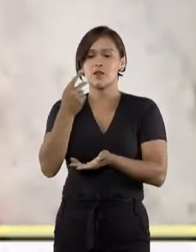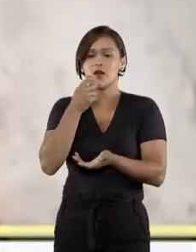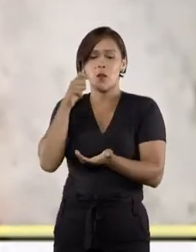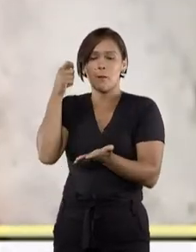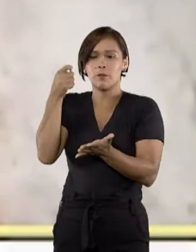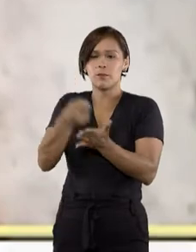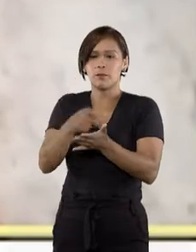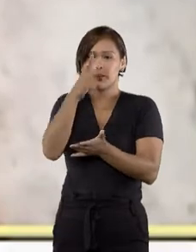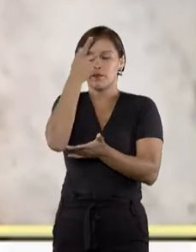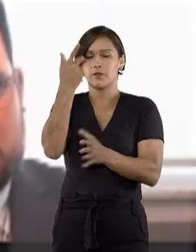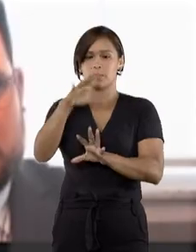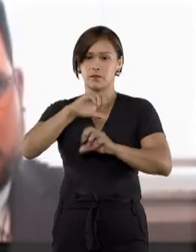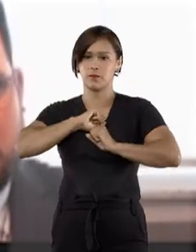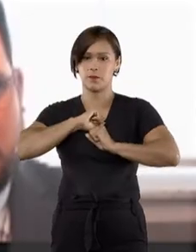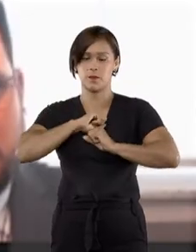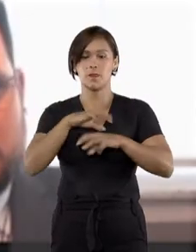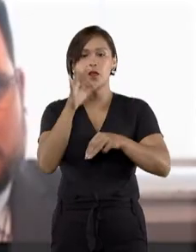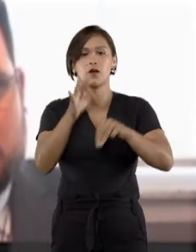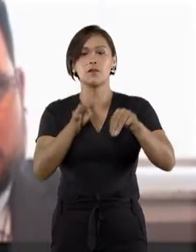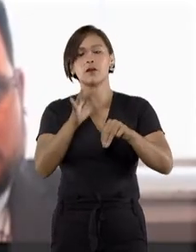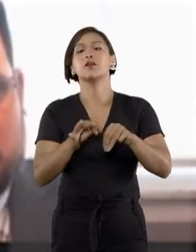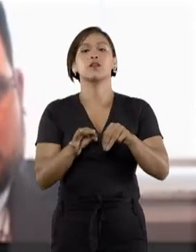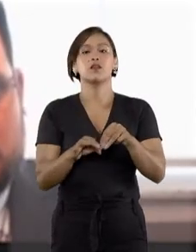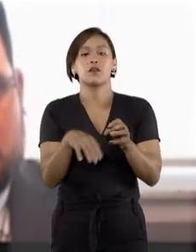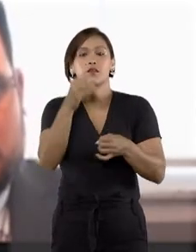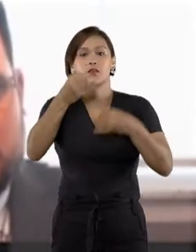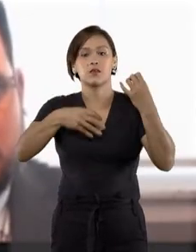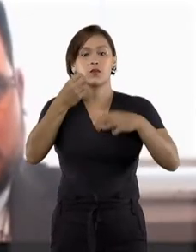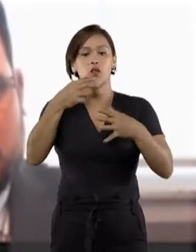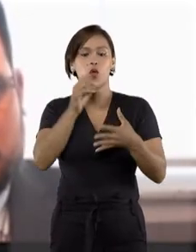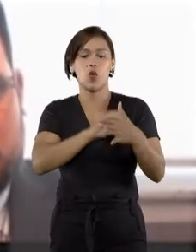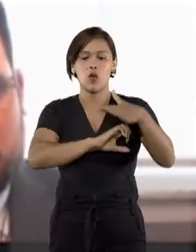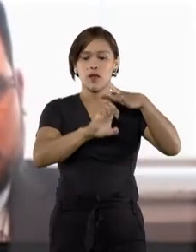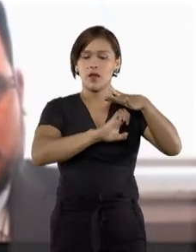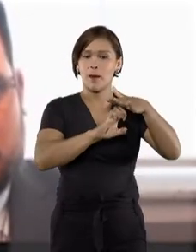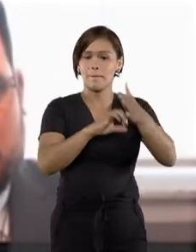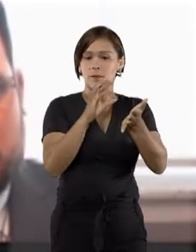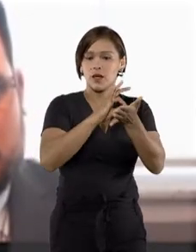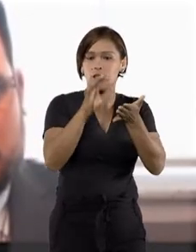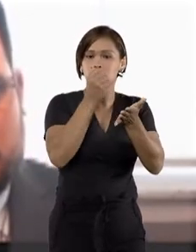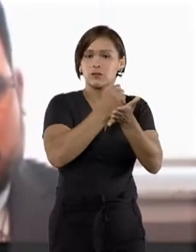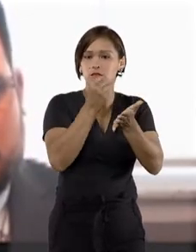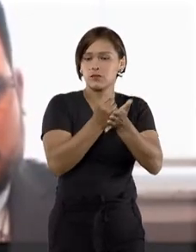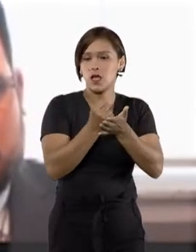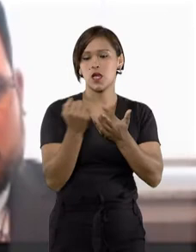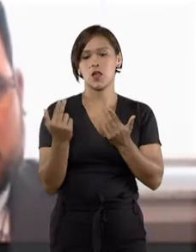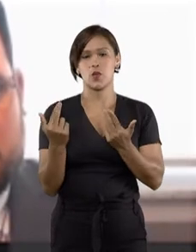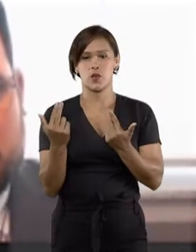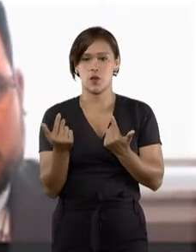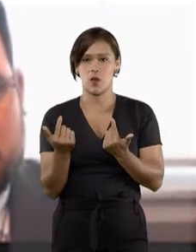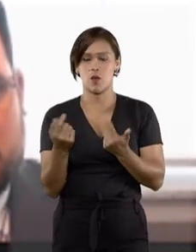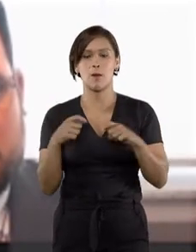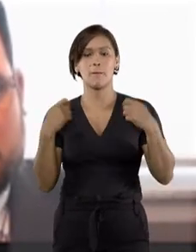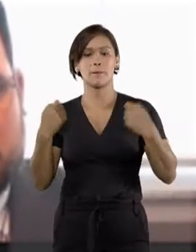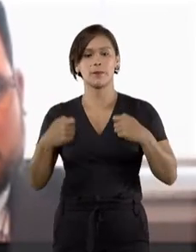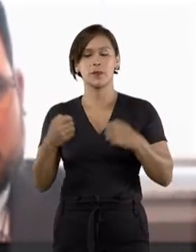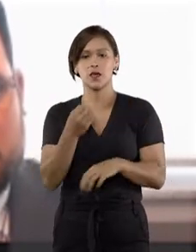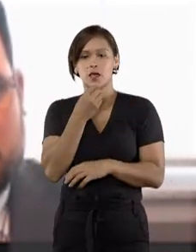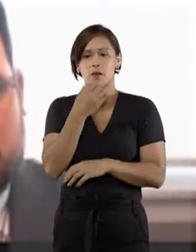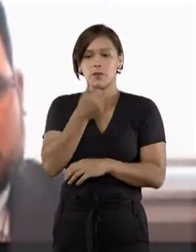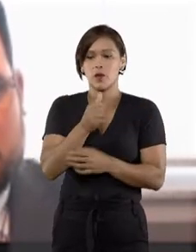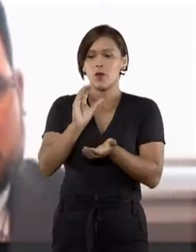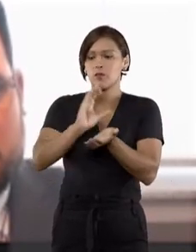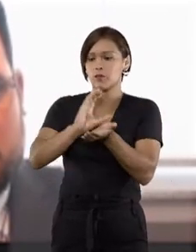pago pelo consumidor. O ministro afirmou que a rede credenciada, embora em tese não pudesse ter o mesmo nível de excelência, era